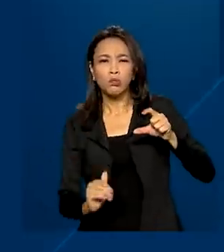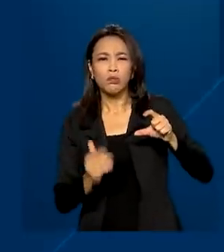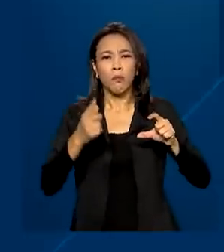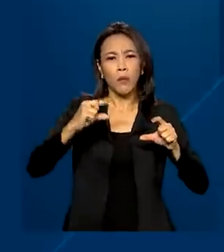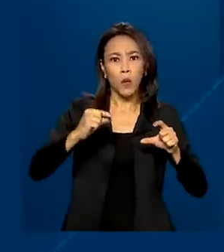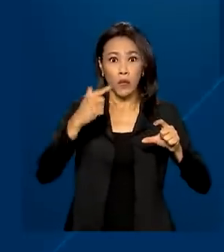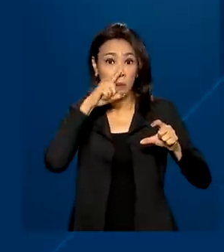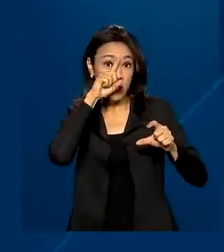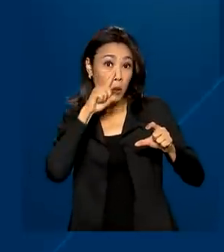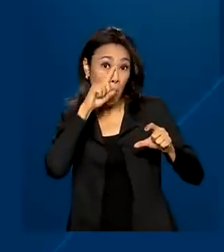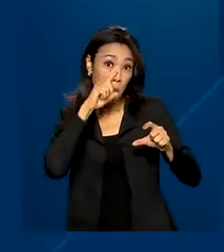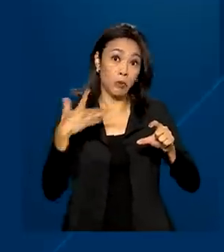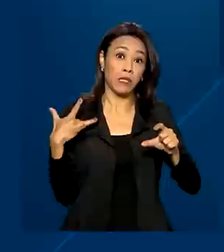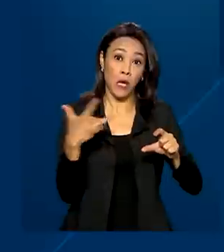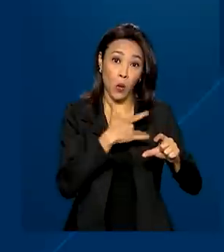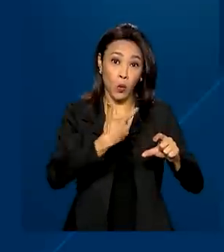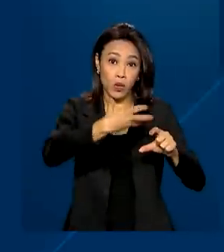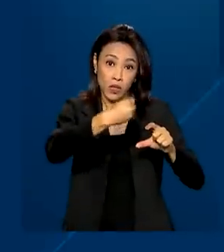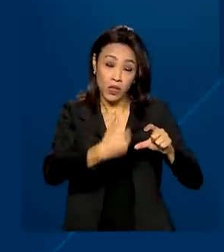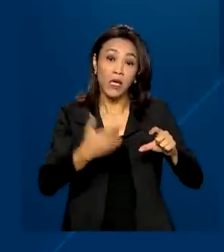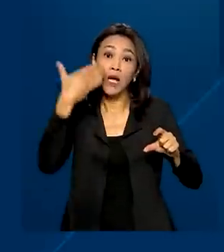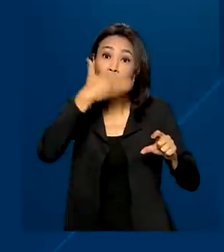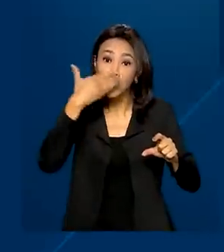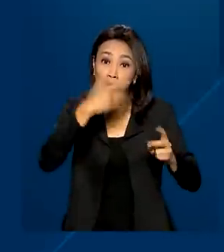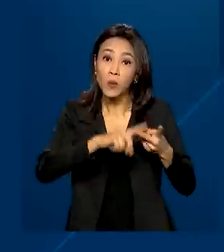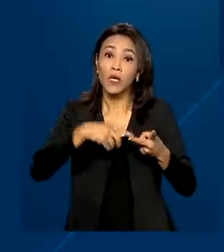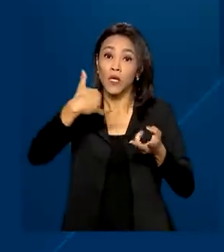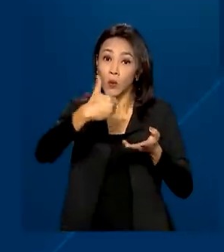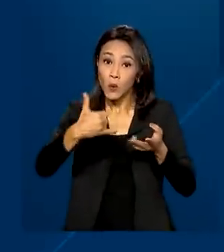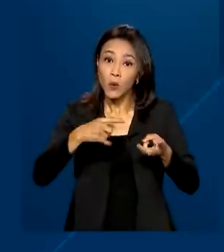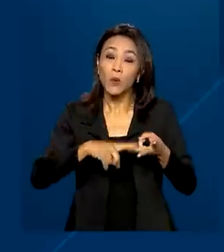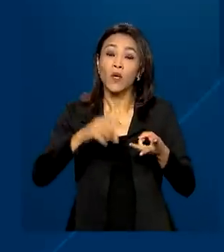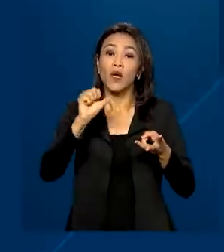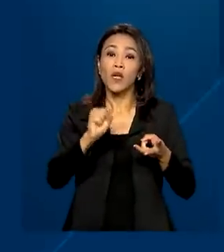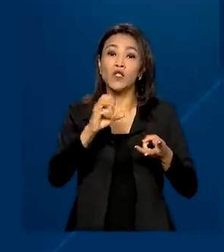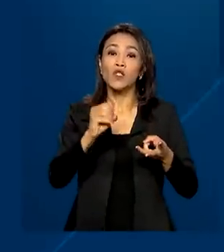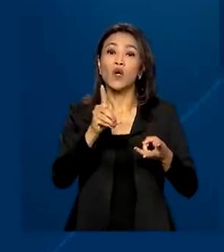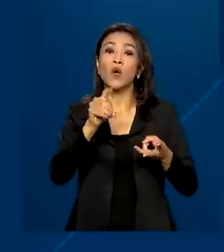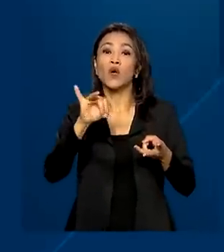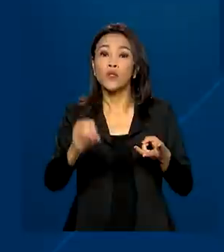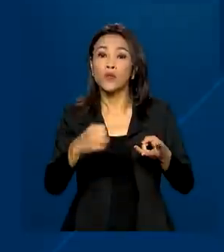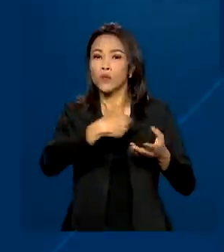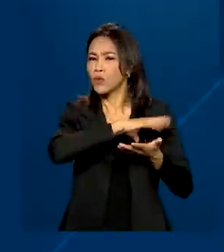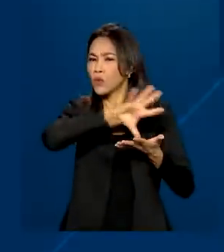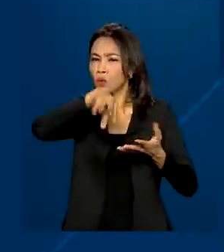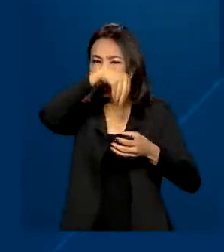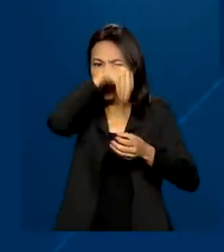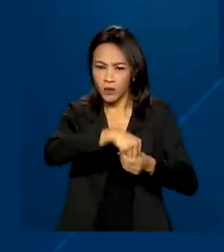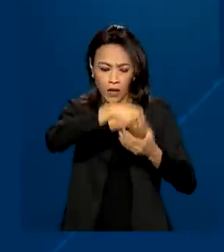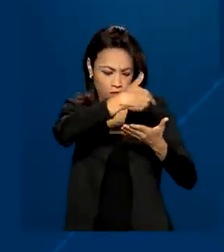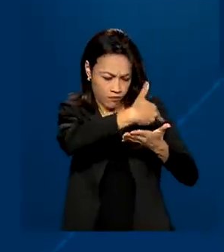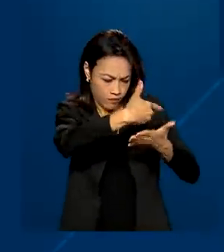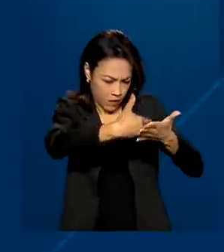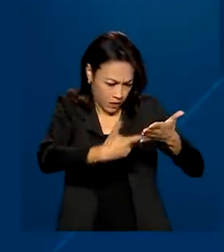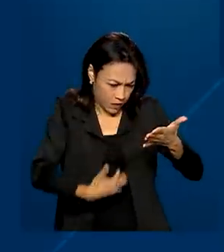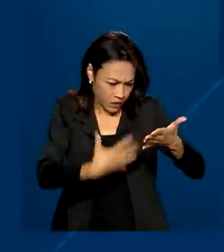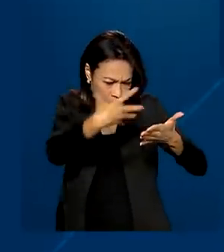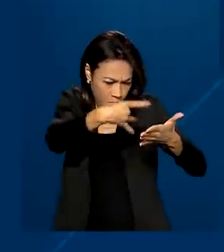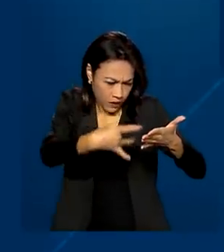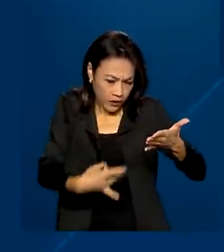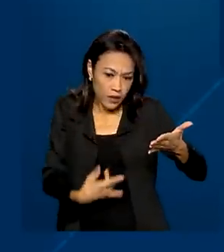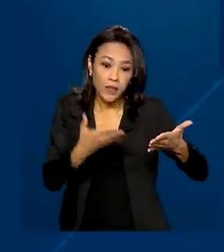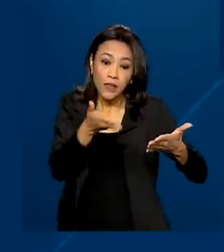que são perigosos para a saúde, como açúcares, gorduras e sódio, estarão destacados. Na tabela, será preciso